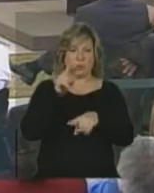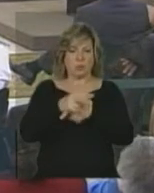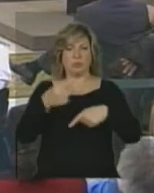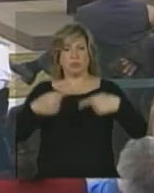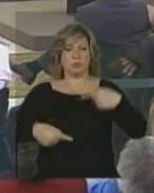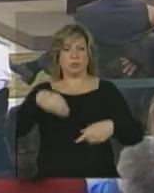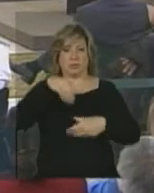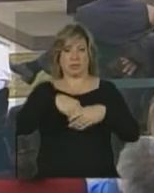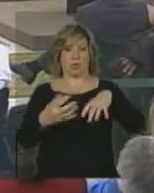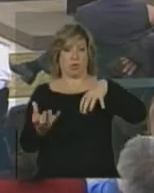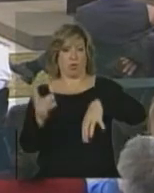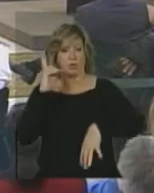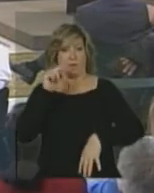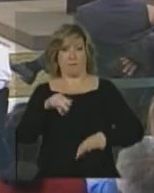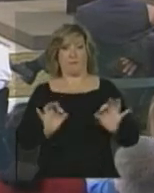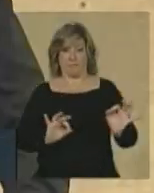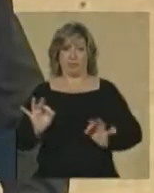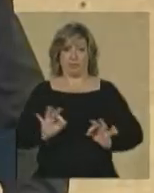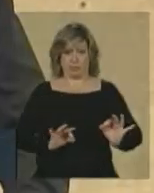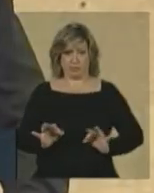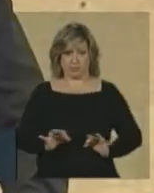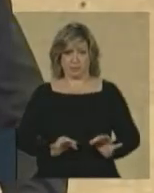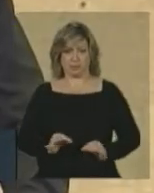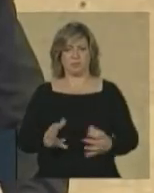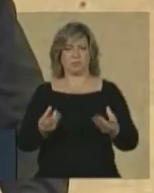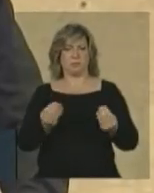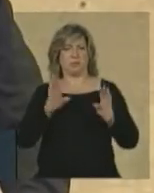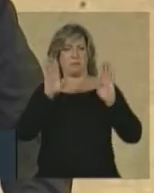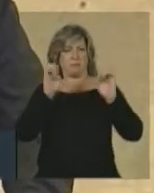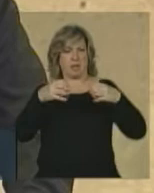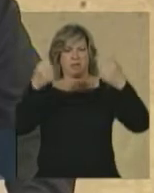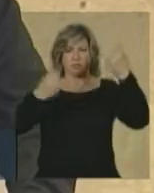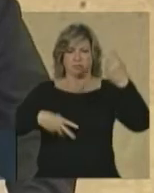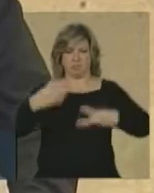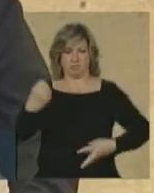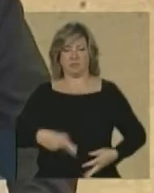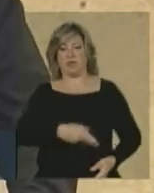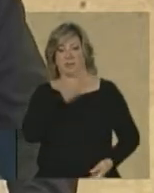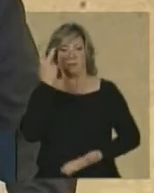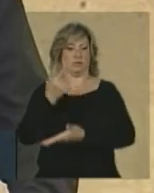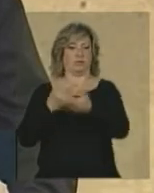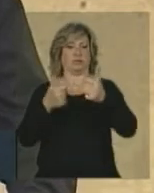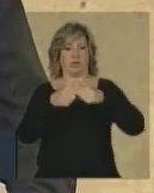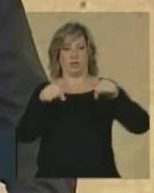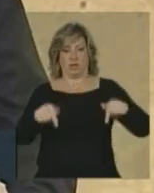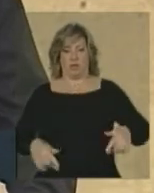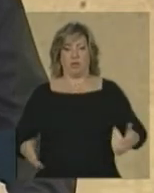sobre este projeto, tão bem relatado por relatores que estão aqui presentes,